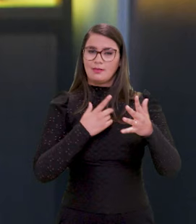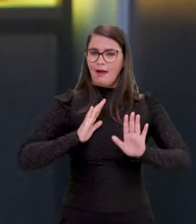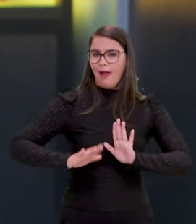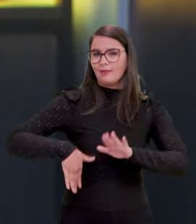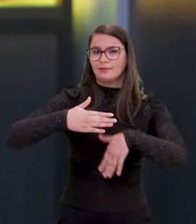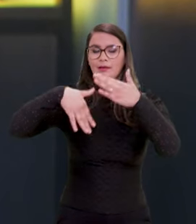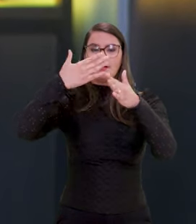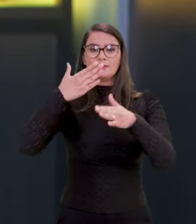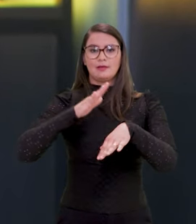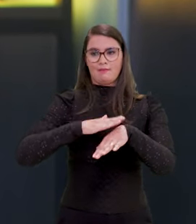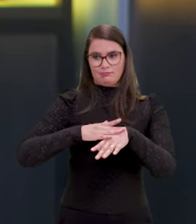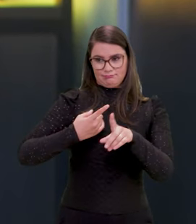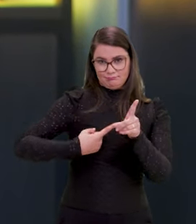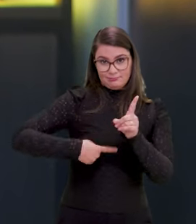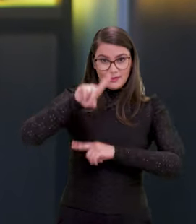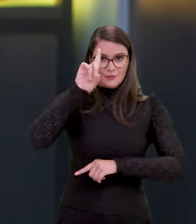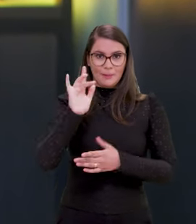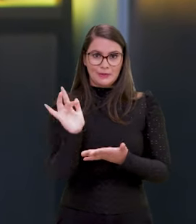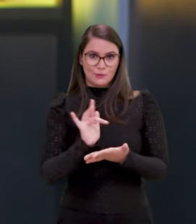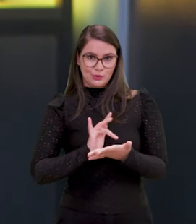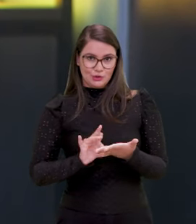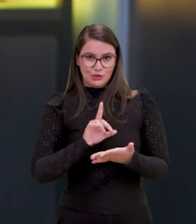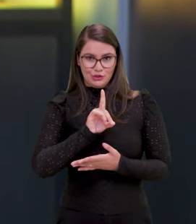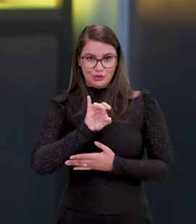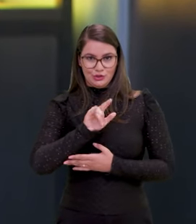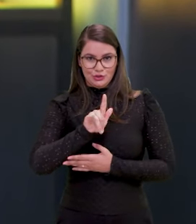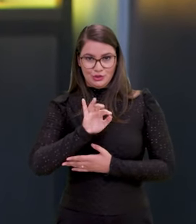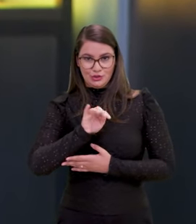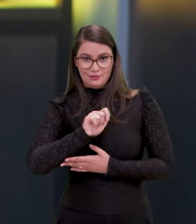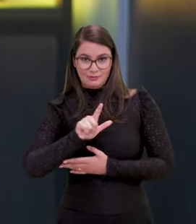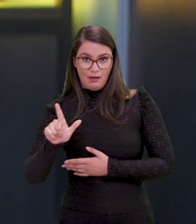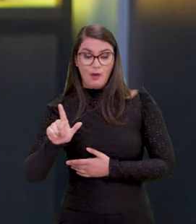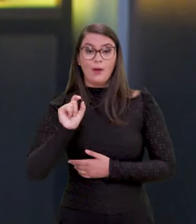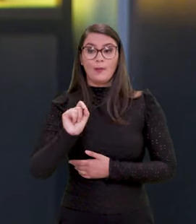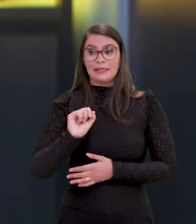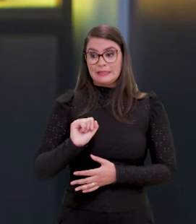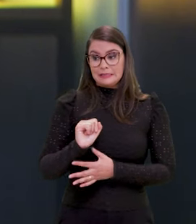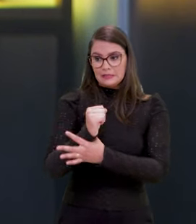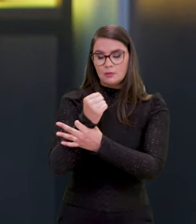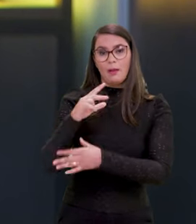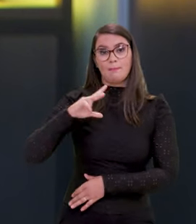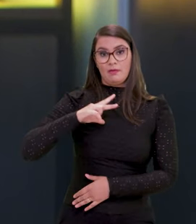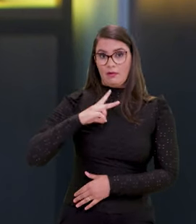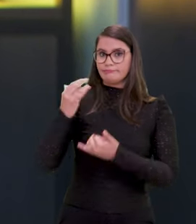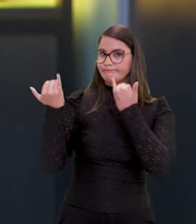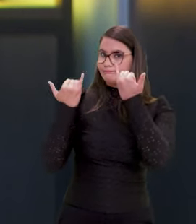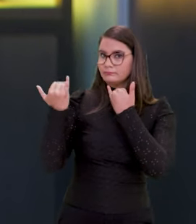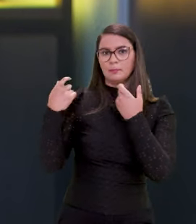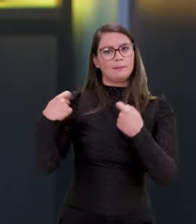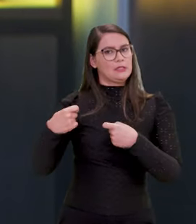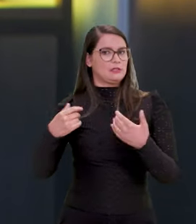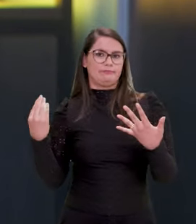avança muito nessa questão da transformação digital, a pauta de segurança e de privacidade de dados é uma pauta que não pode